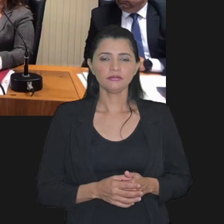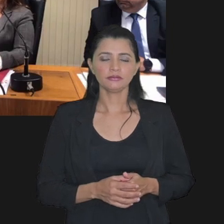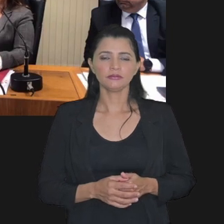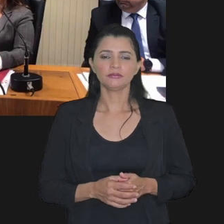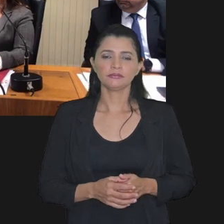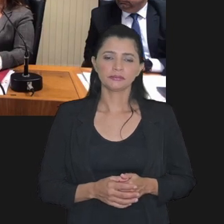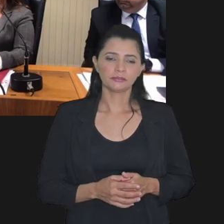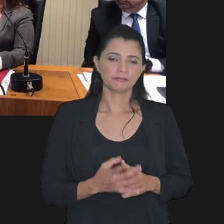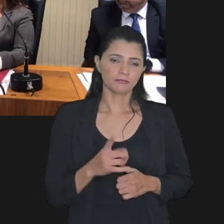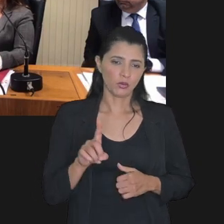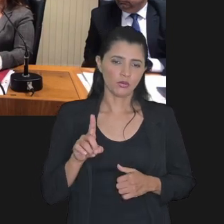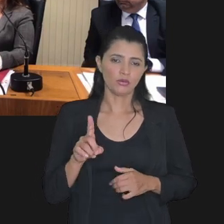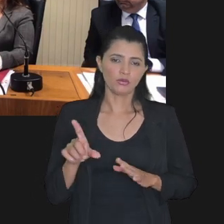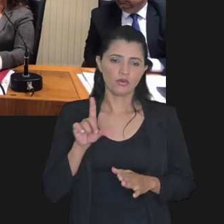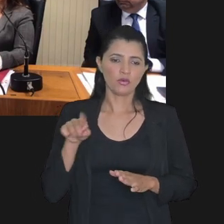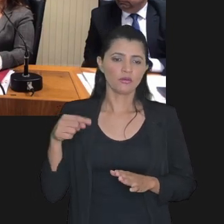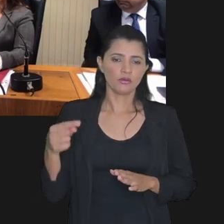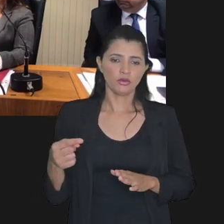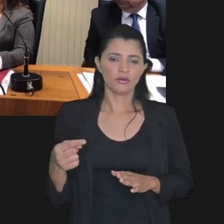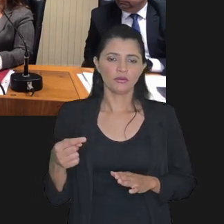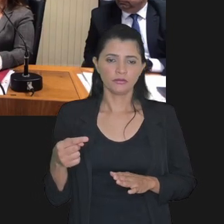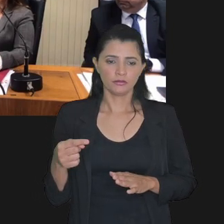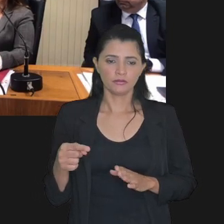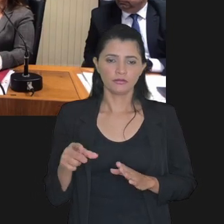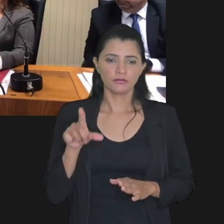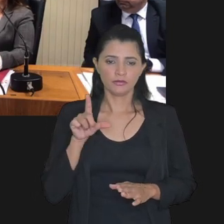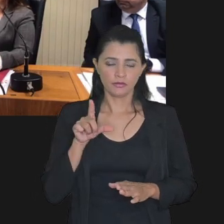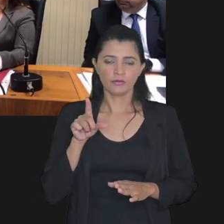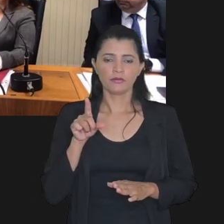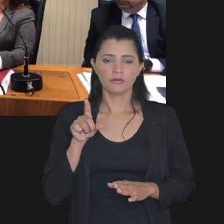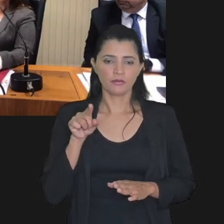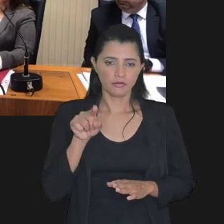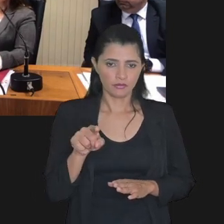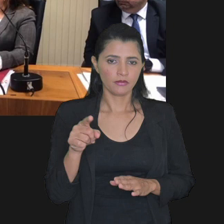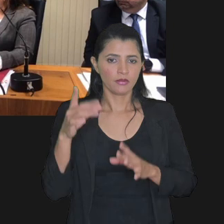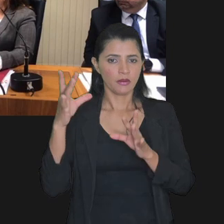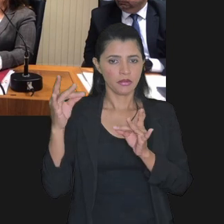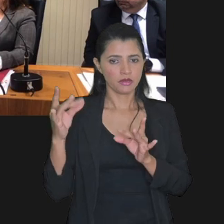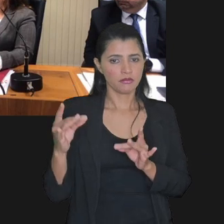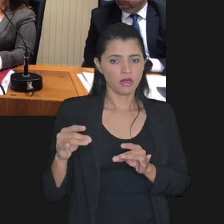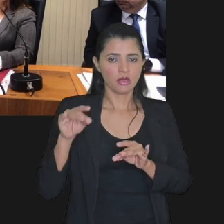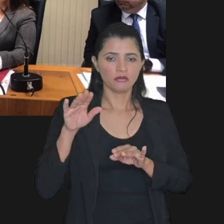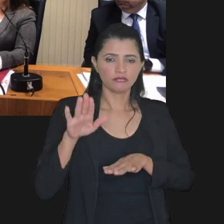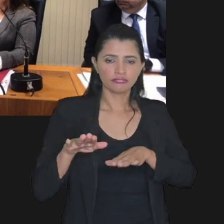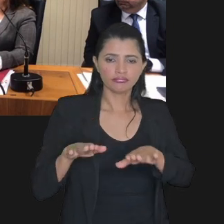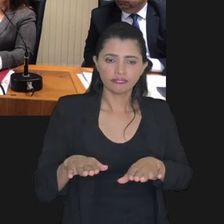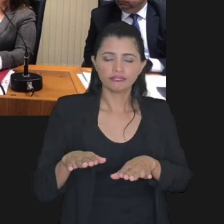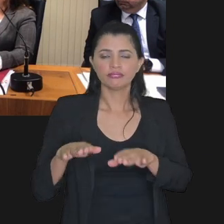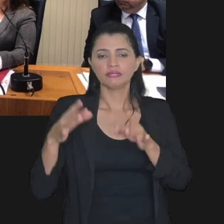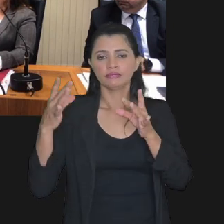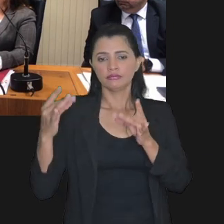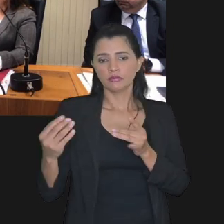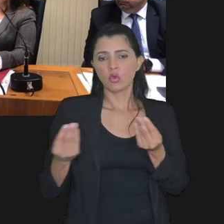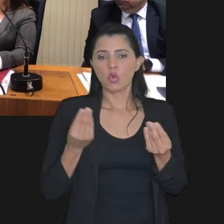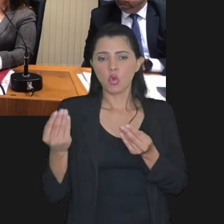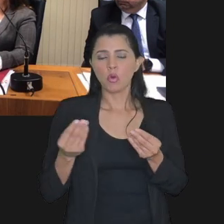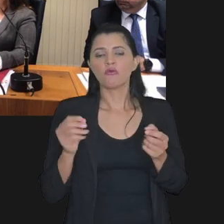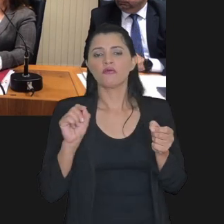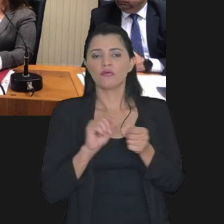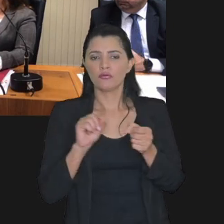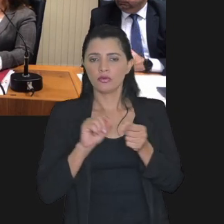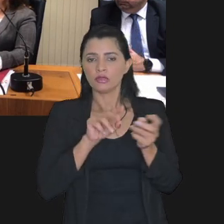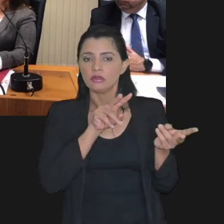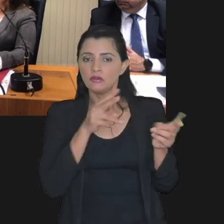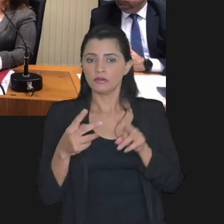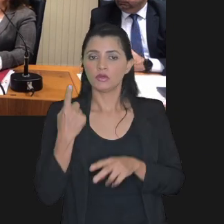isso um anterior aqui a gente trouxe um passo a passo para formalizar a transação